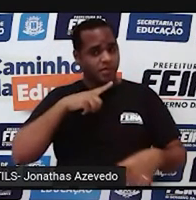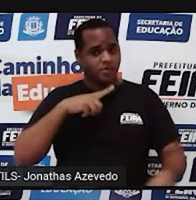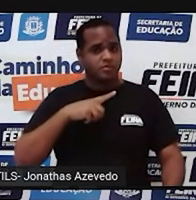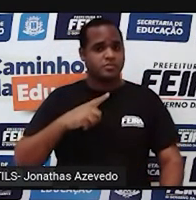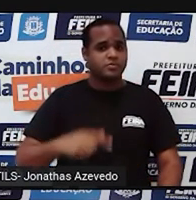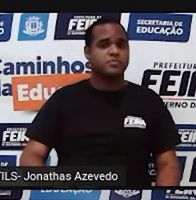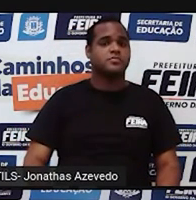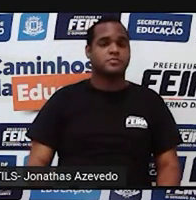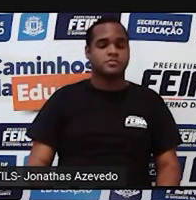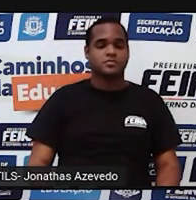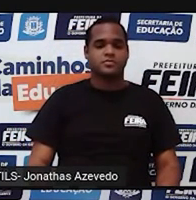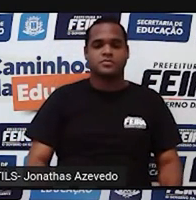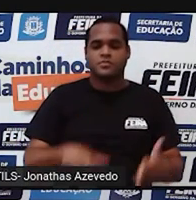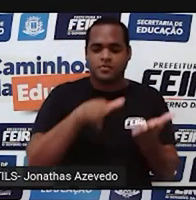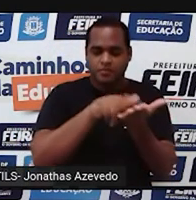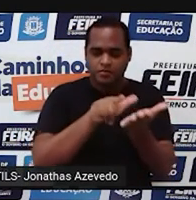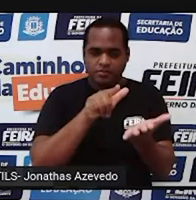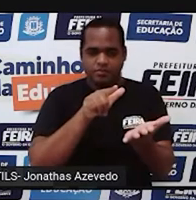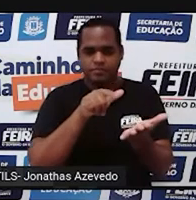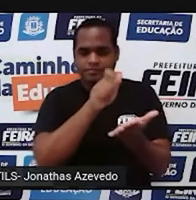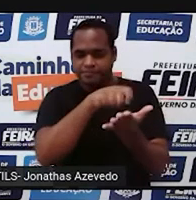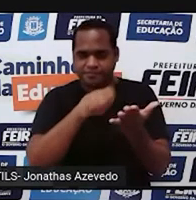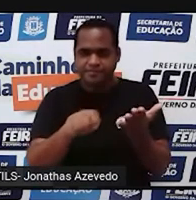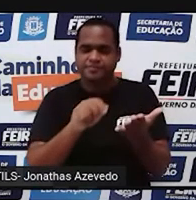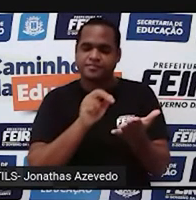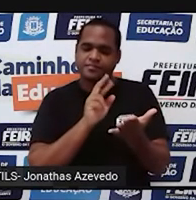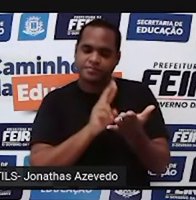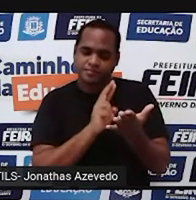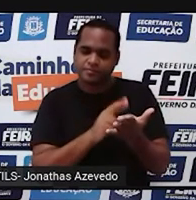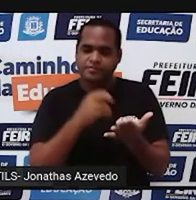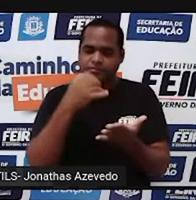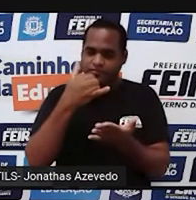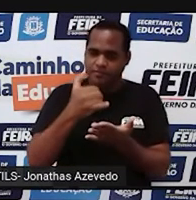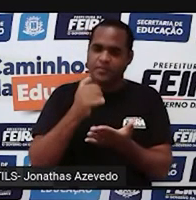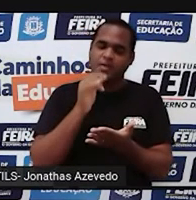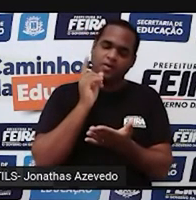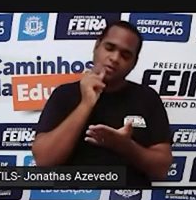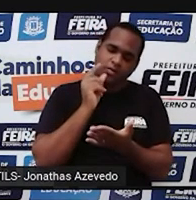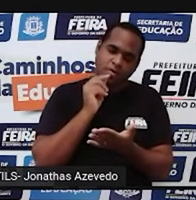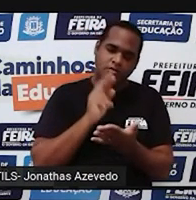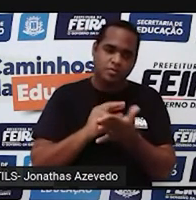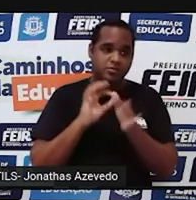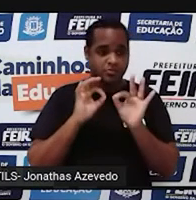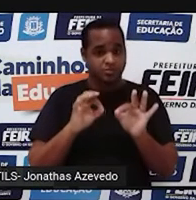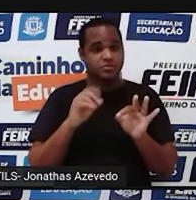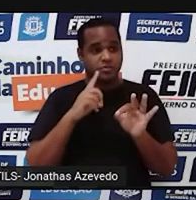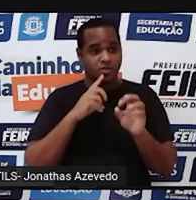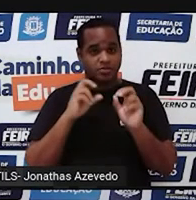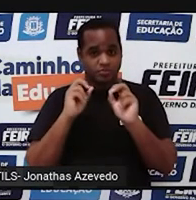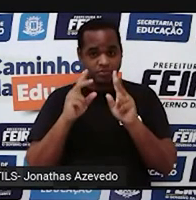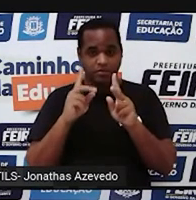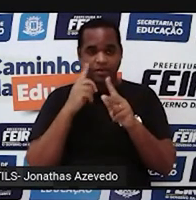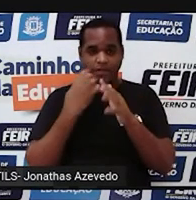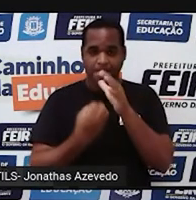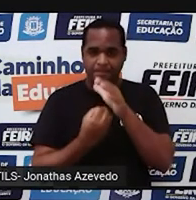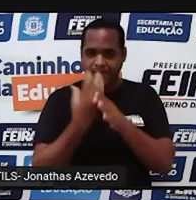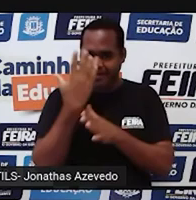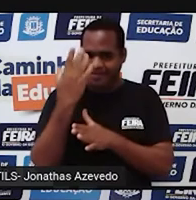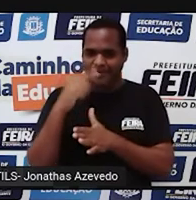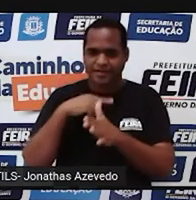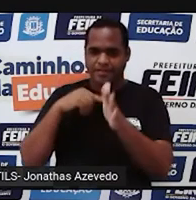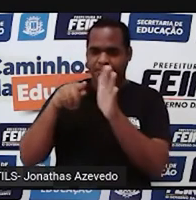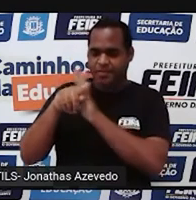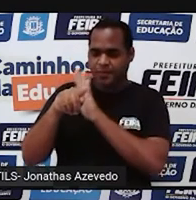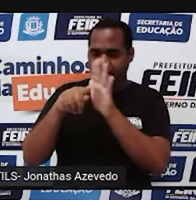Pega o caderninho agora, pega um lápis, uma borracha ou uma caneta. Vai aparecer perguntinhas aí na